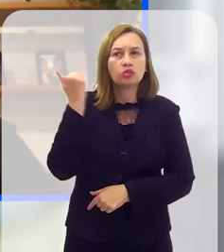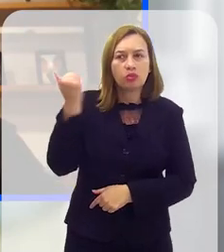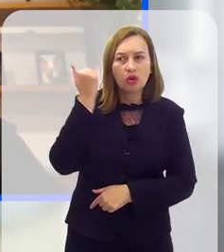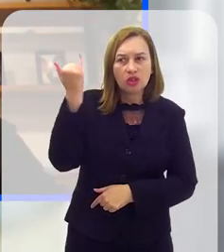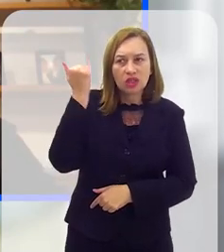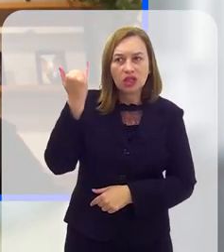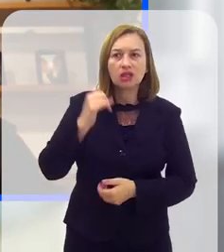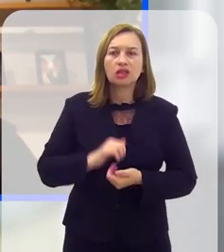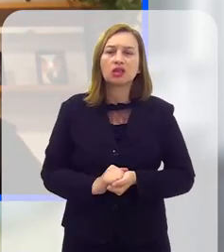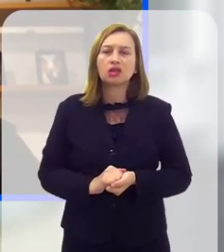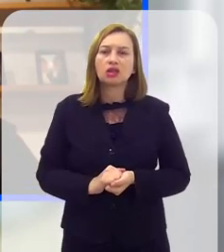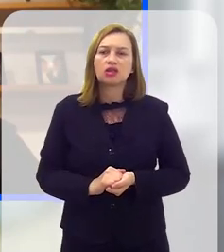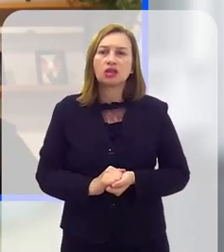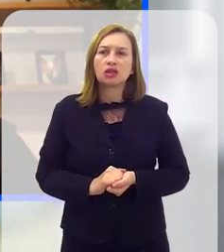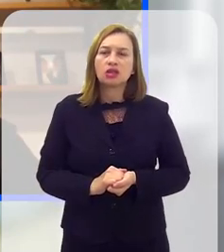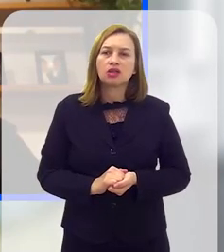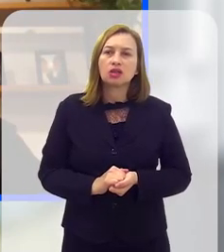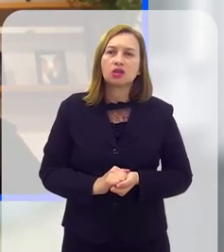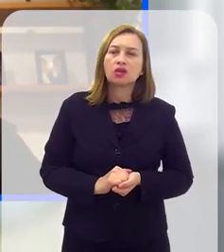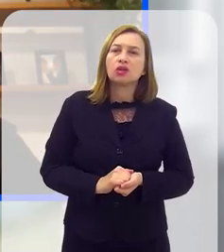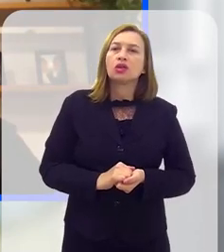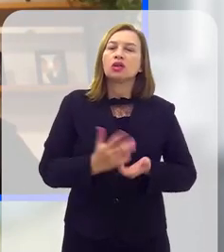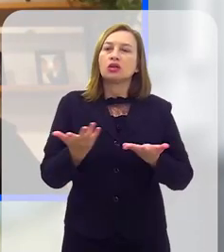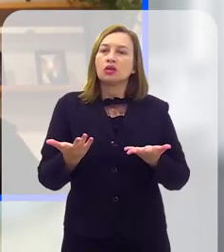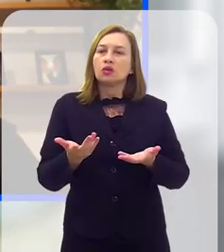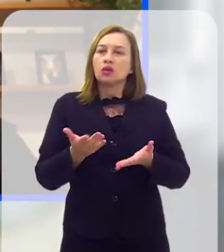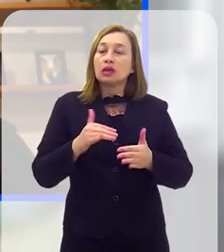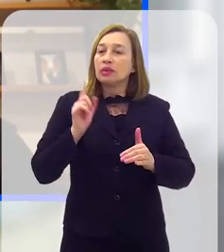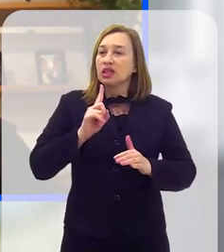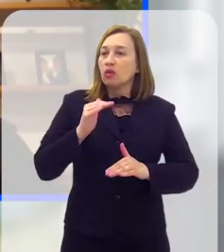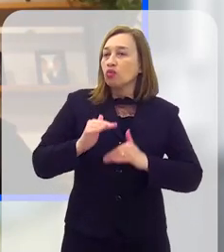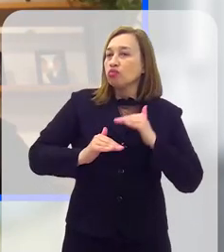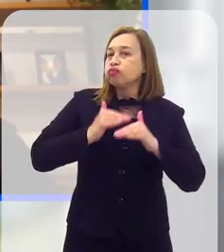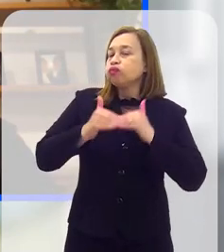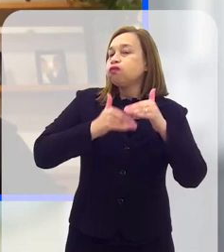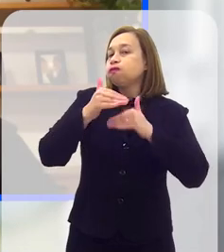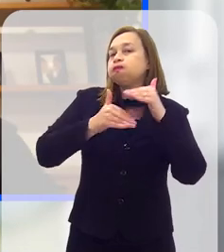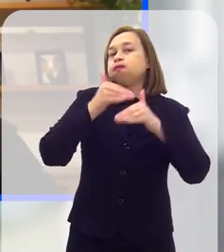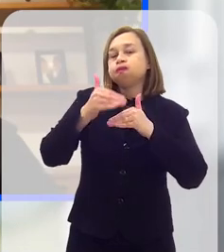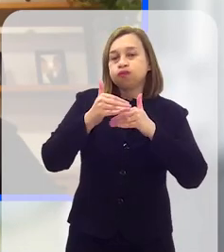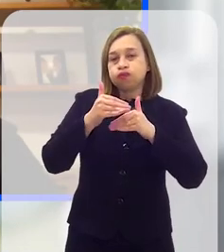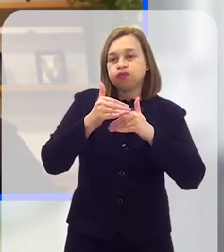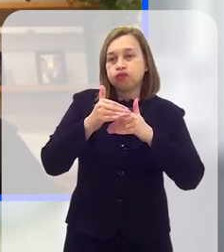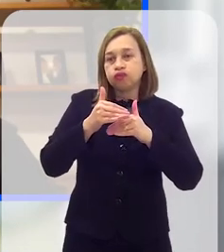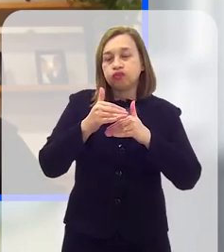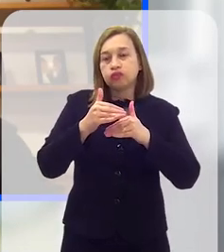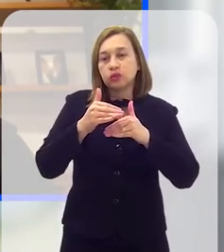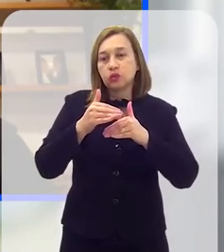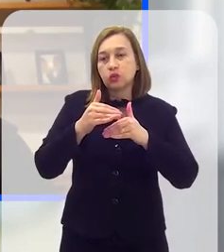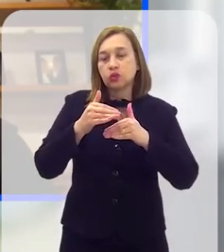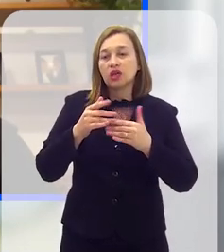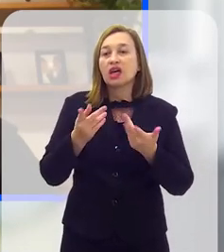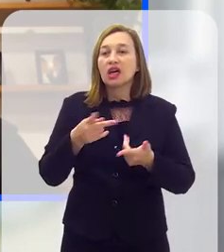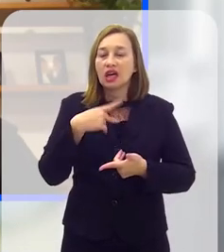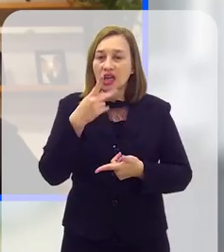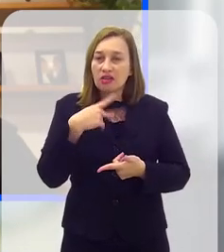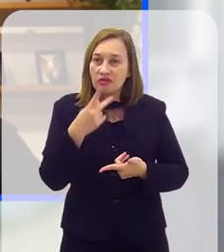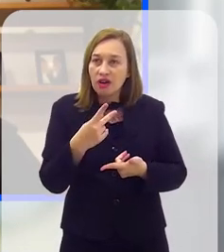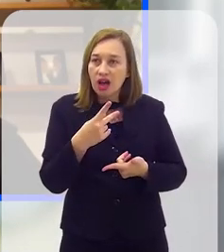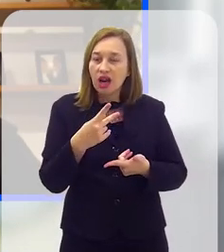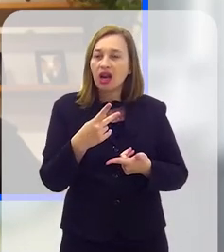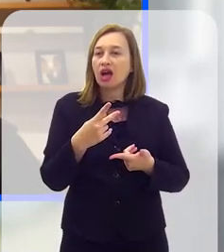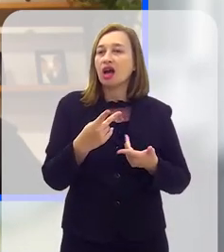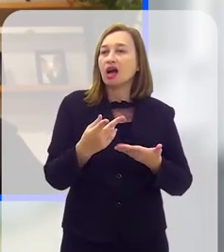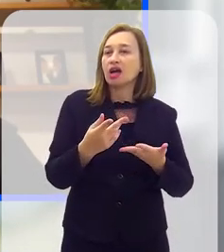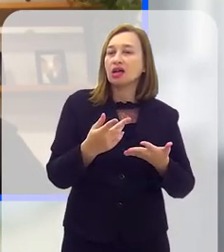E essa é uma discussão importante que o novo marco regulatório traz, mas não avança exatamente nessa